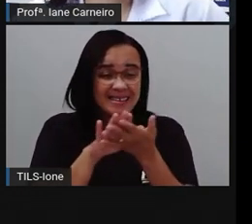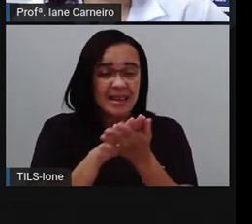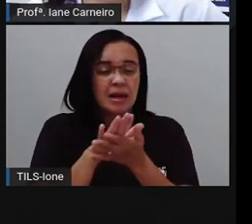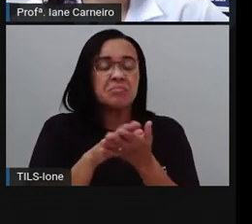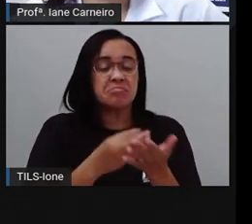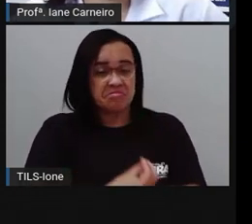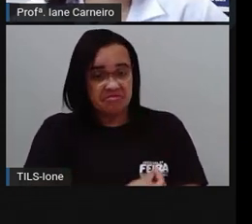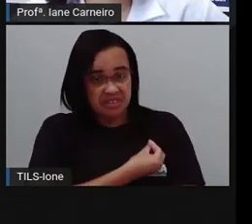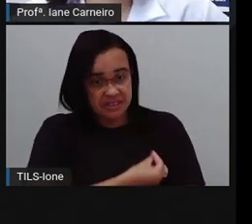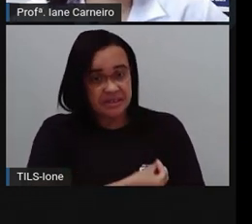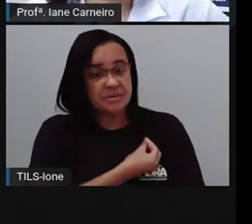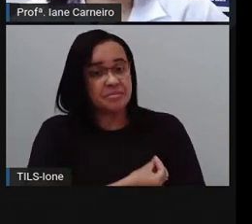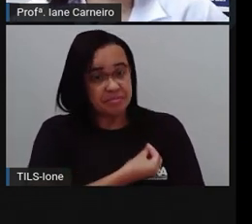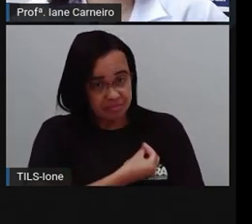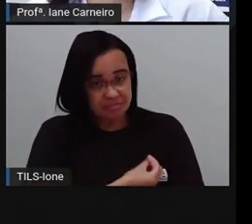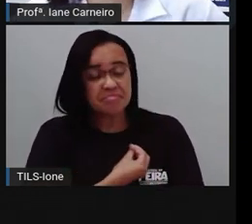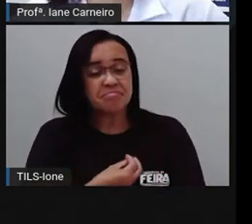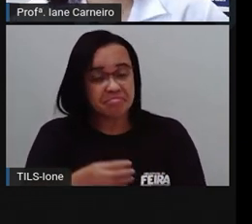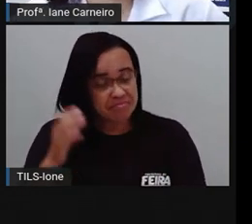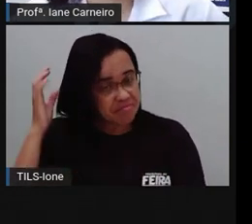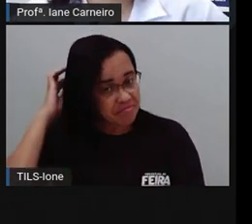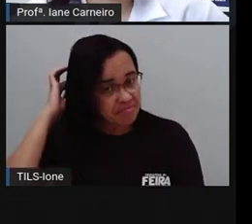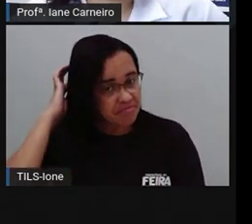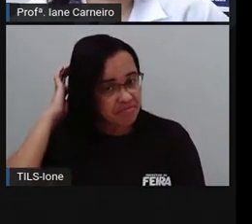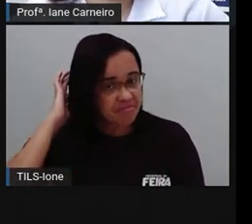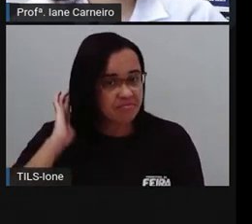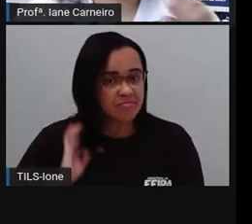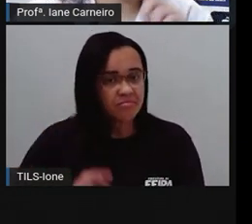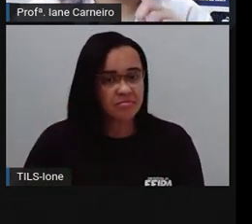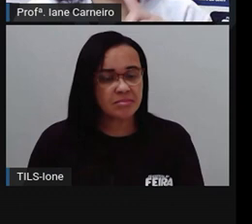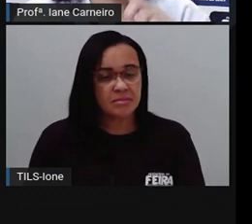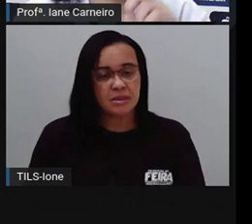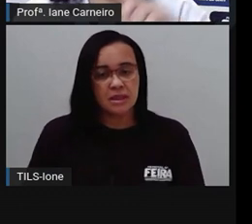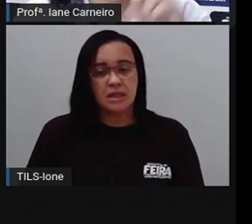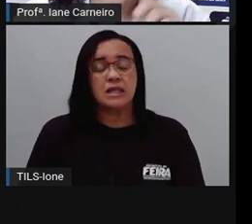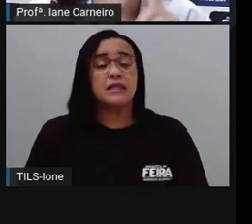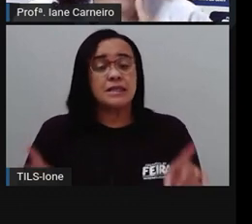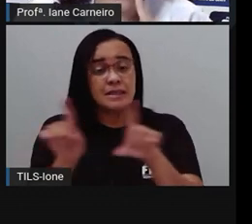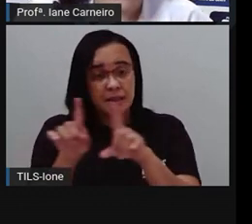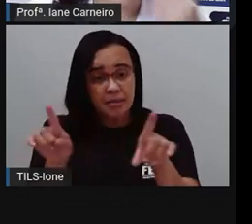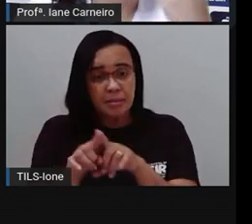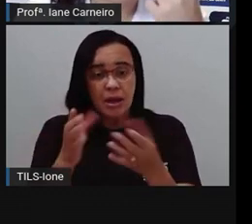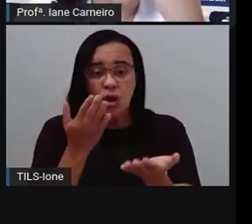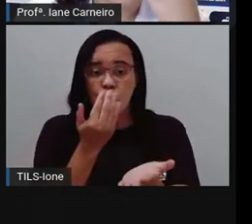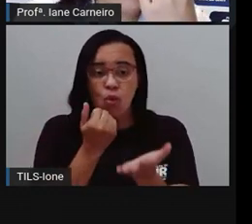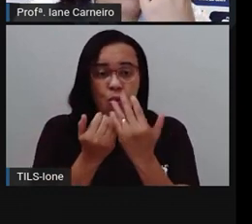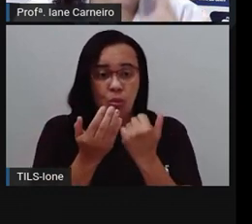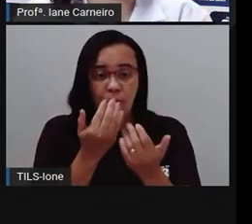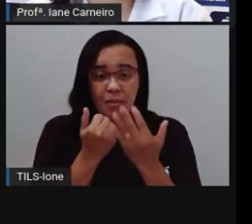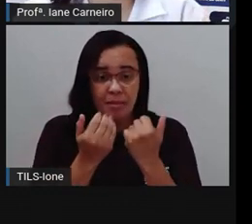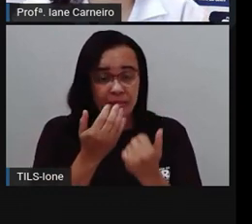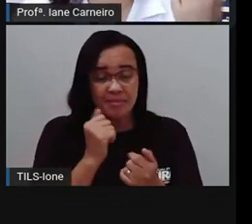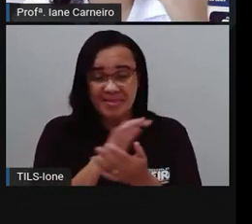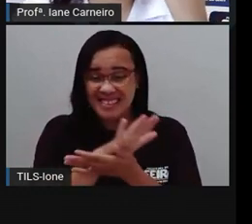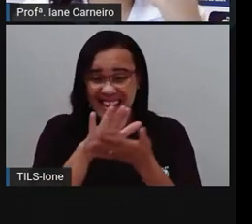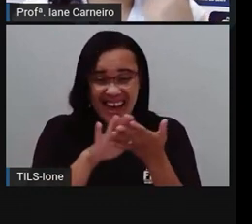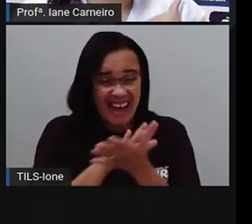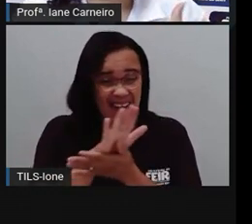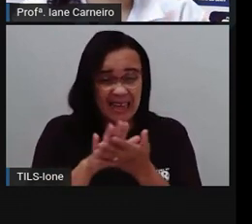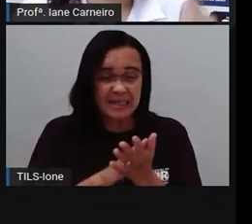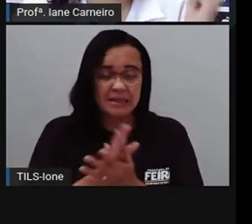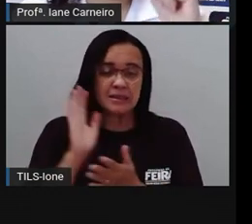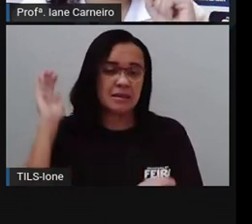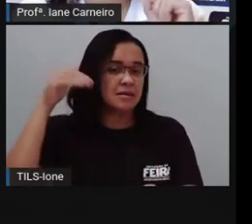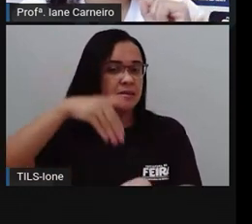E ela consegue ficar, né, sem comer até um mês. Vocês